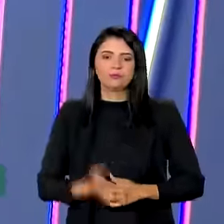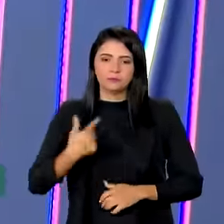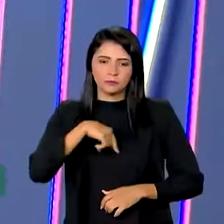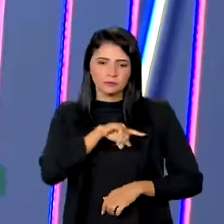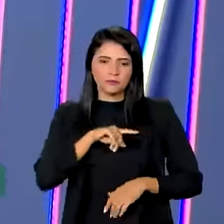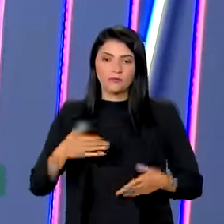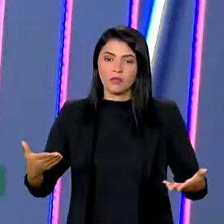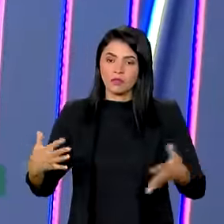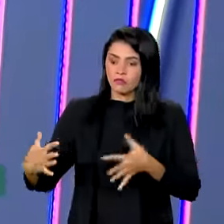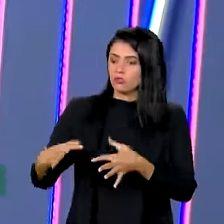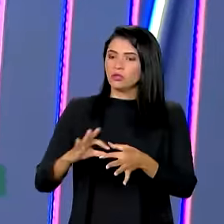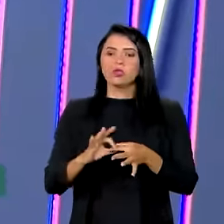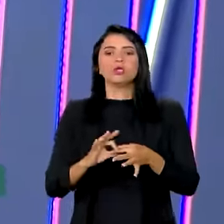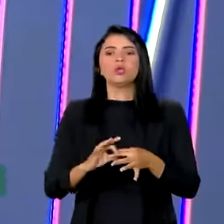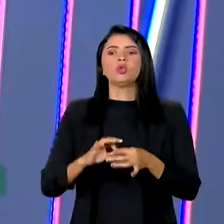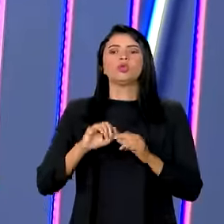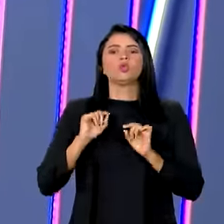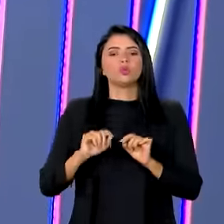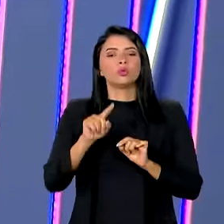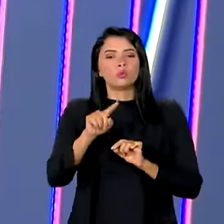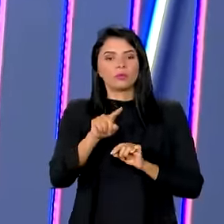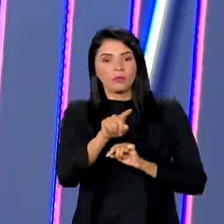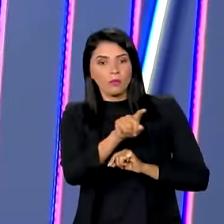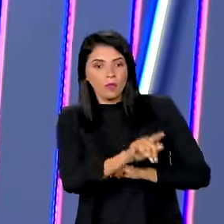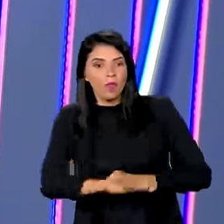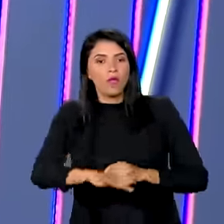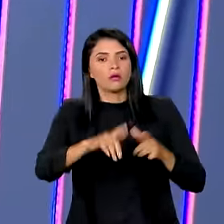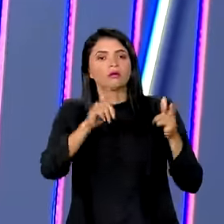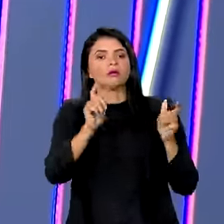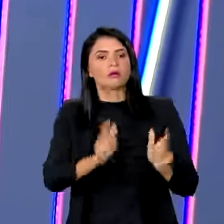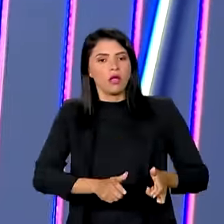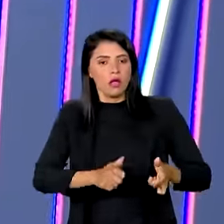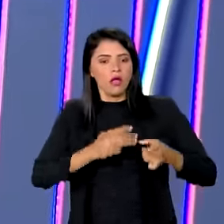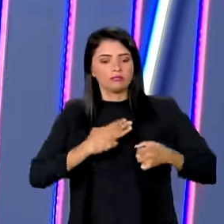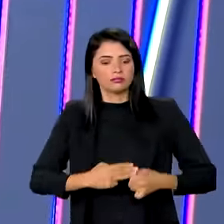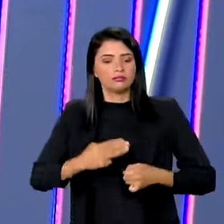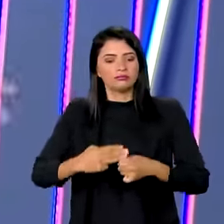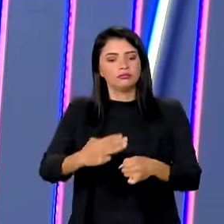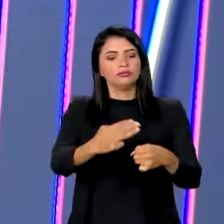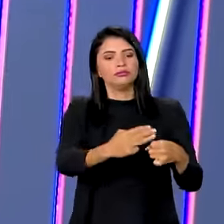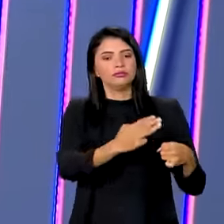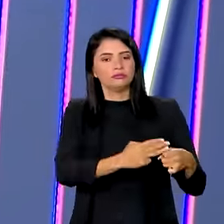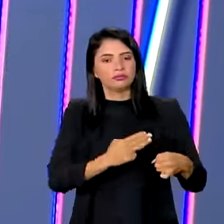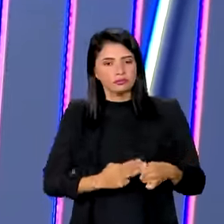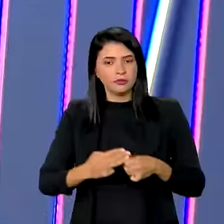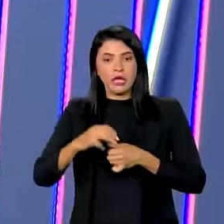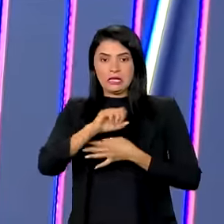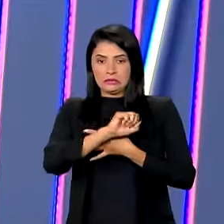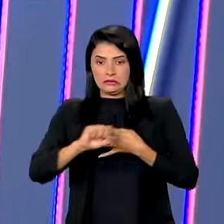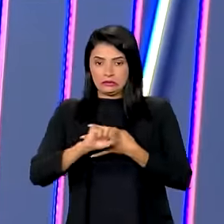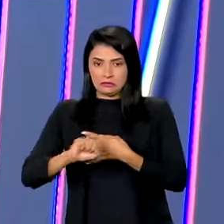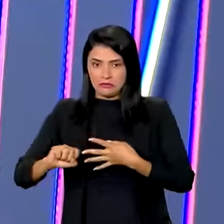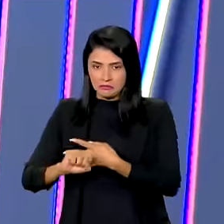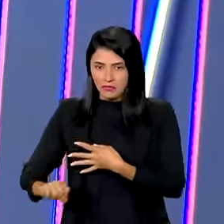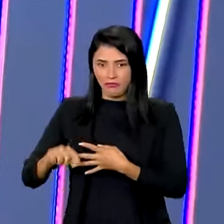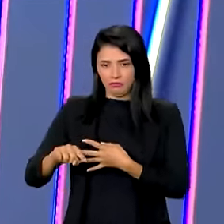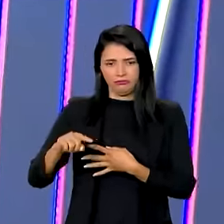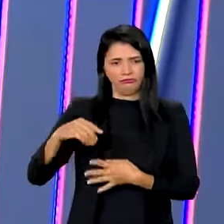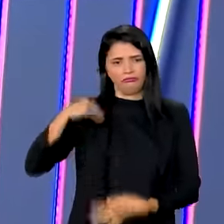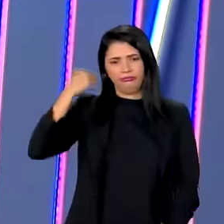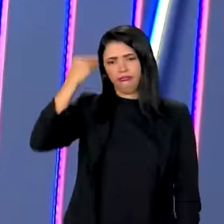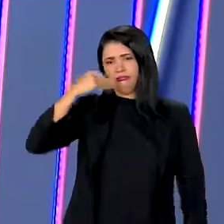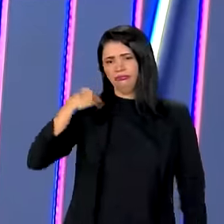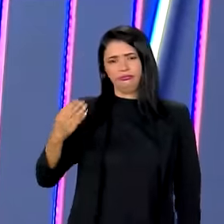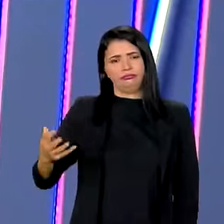unindo aqui o território, os municípios. O SEBRAE, que tem uma experiência